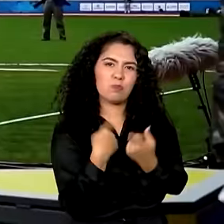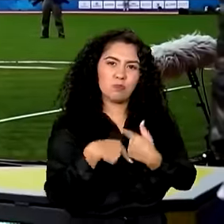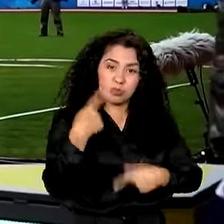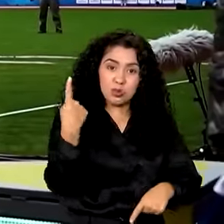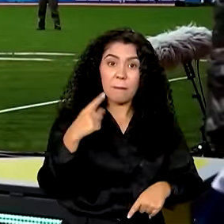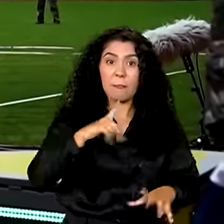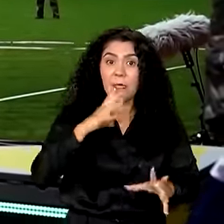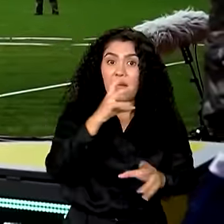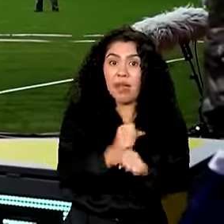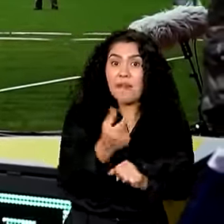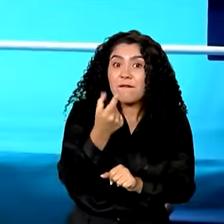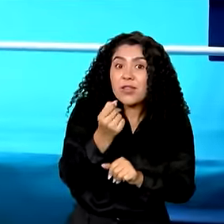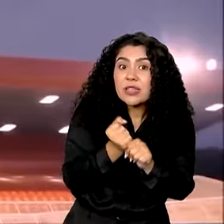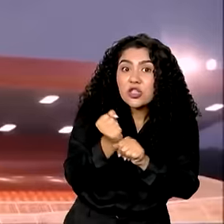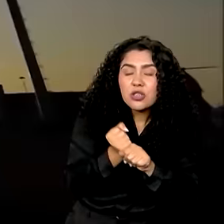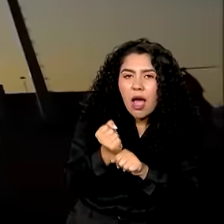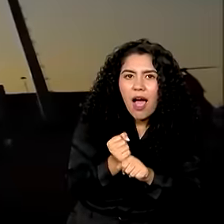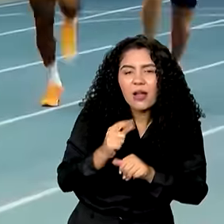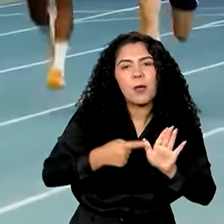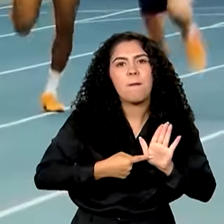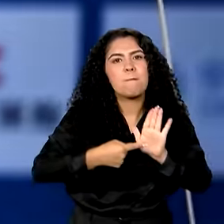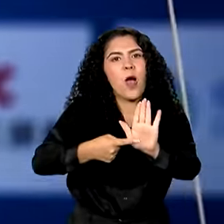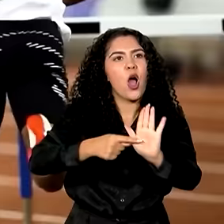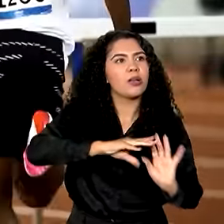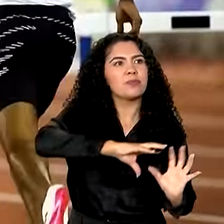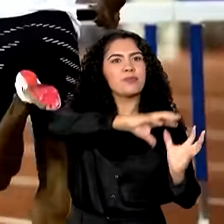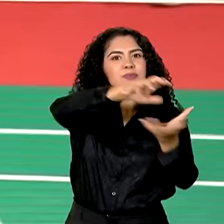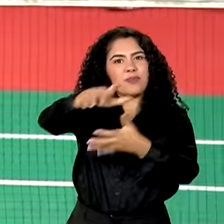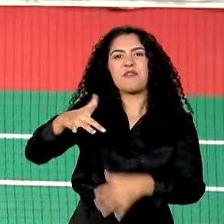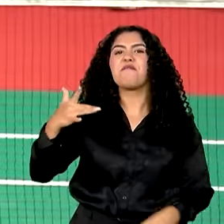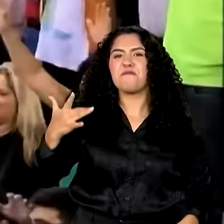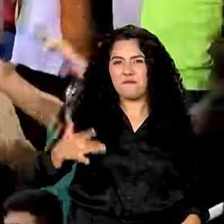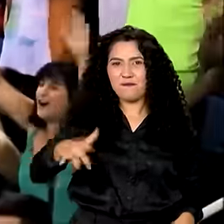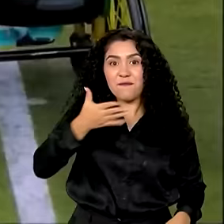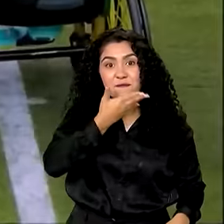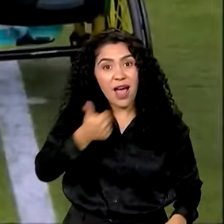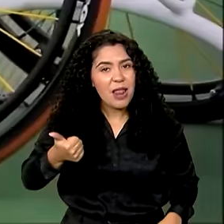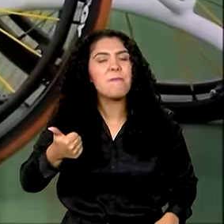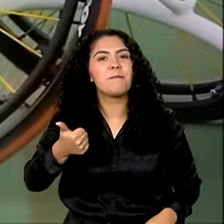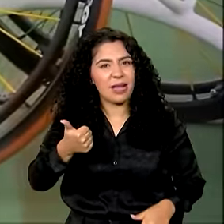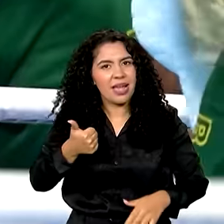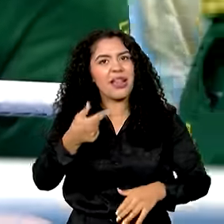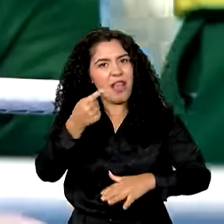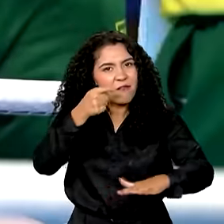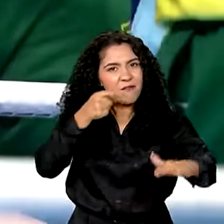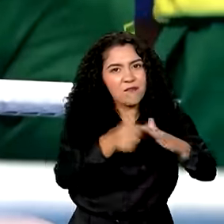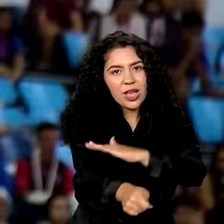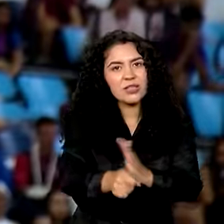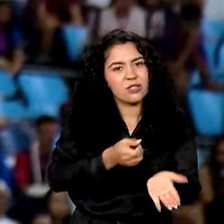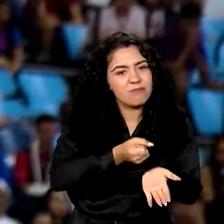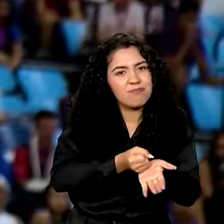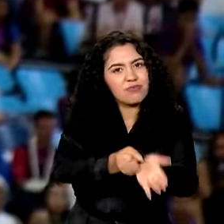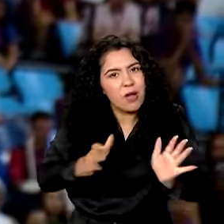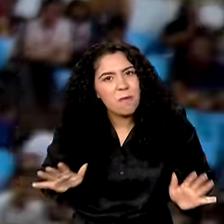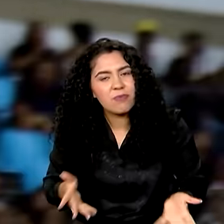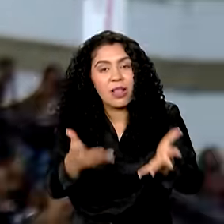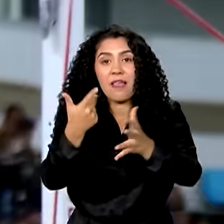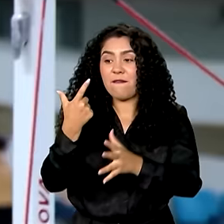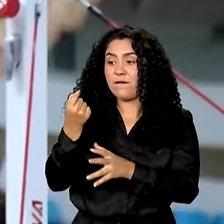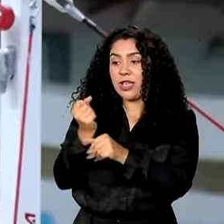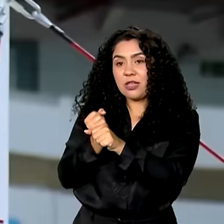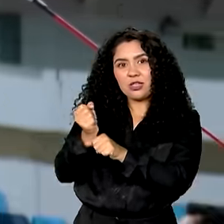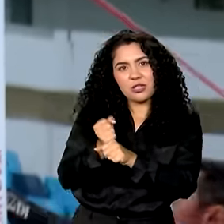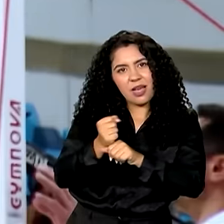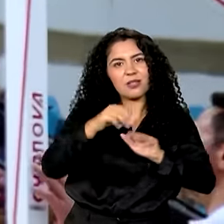São 20 anos mostrando ao mundo que vale a pena investir no potencial dos nossos atletas. 20 anos do